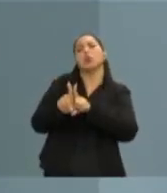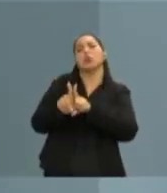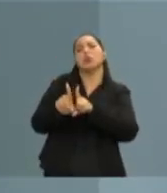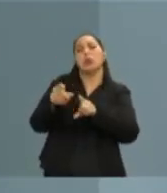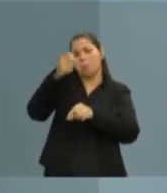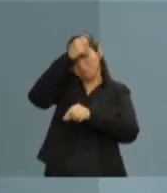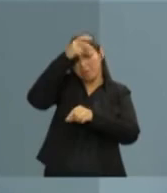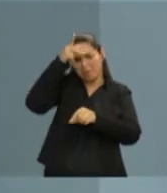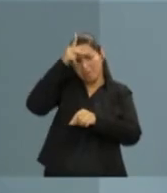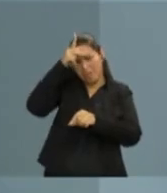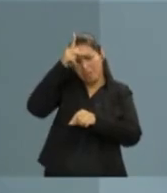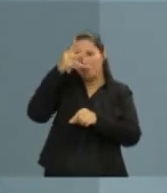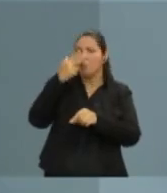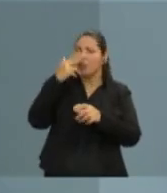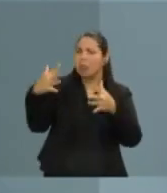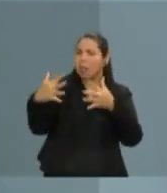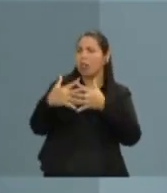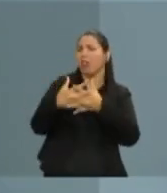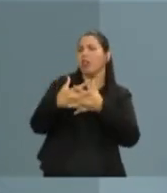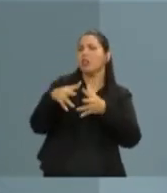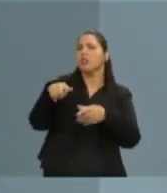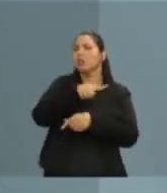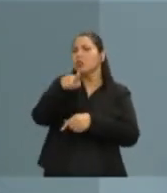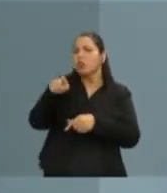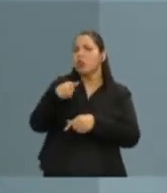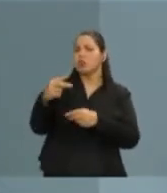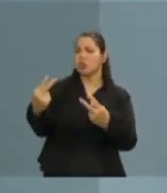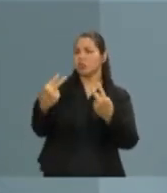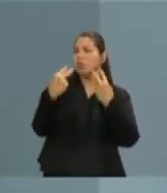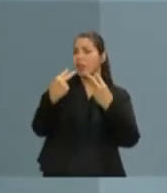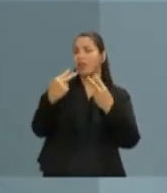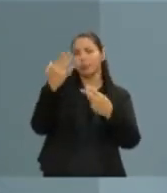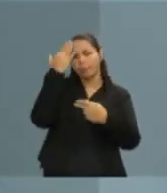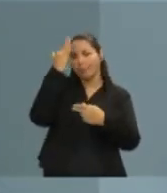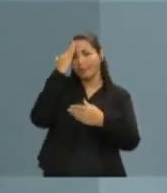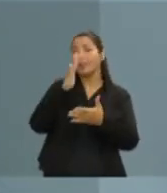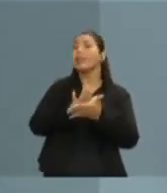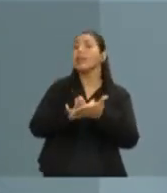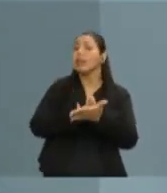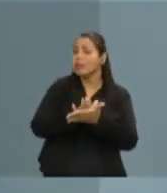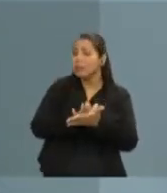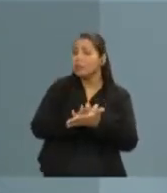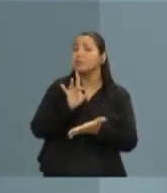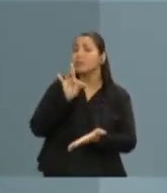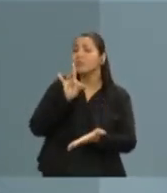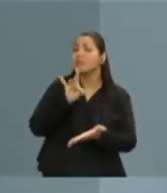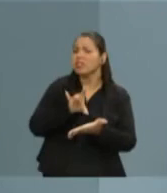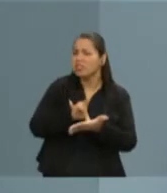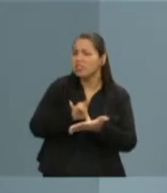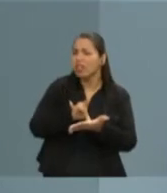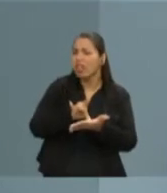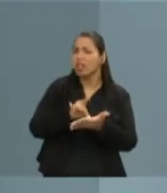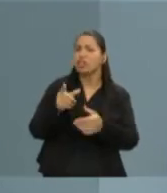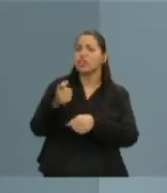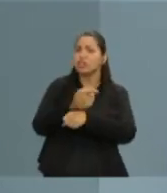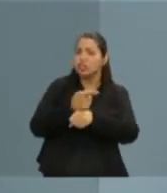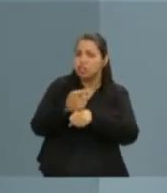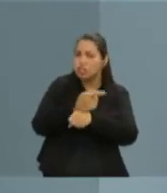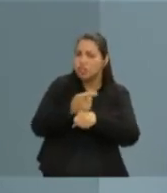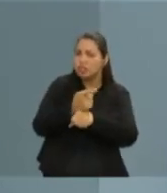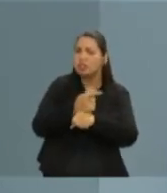confesso que não estou compreendendo e tenho certeza que o telespectador também não. De fato, a gestão do outro candidato saiu com uma reprovação de